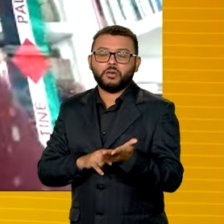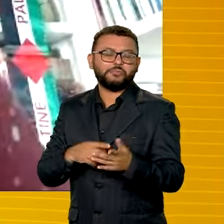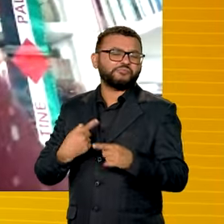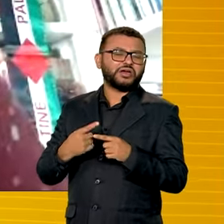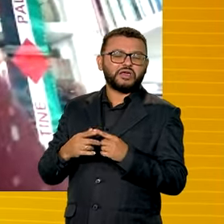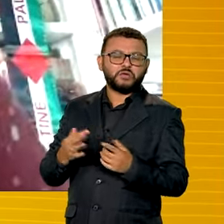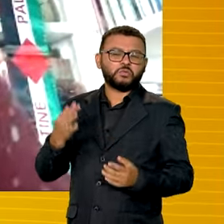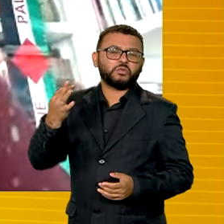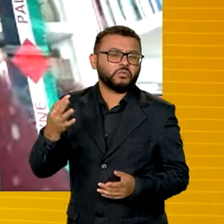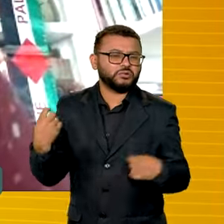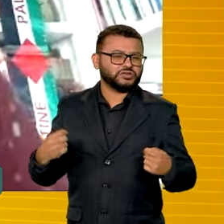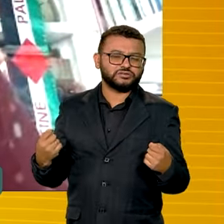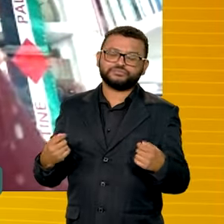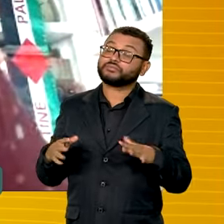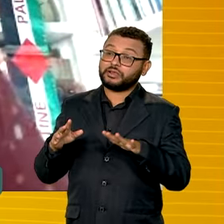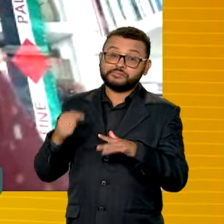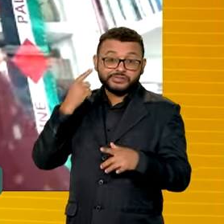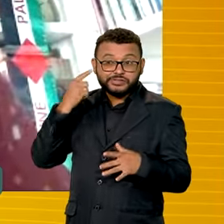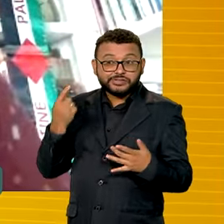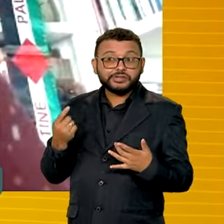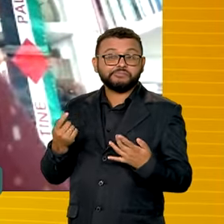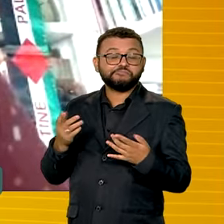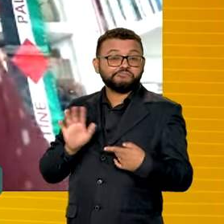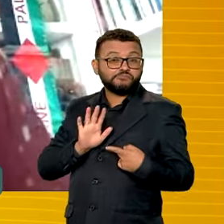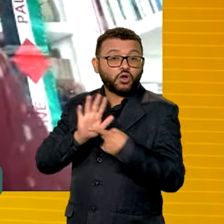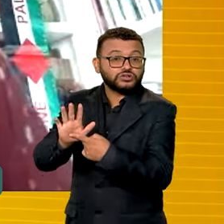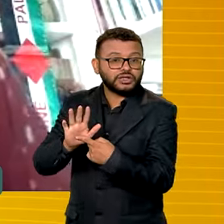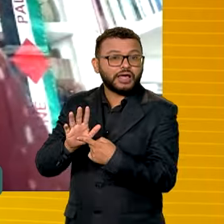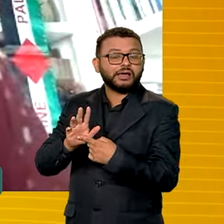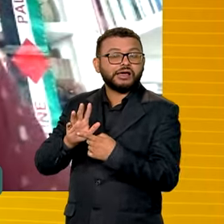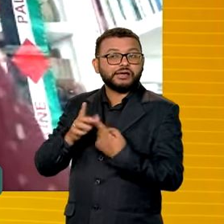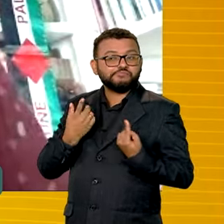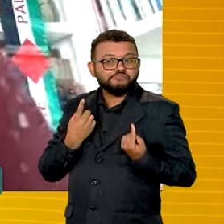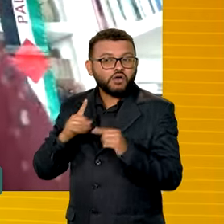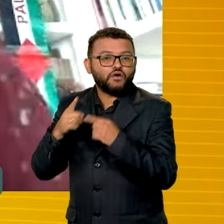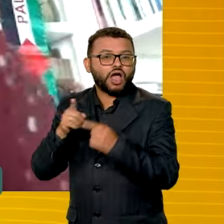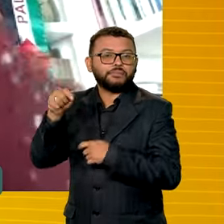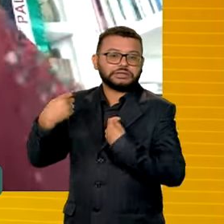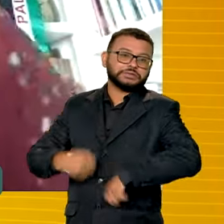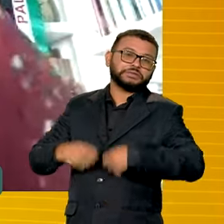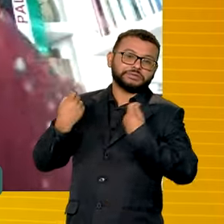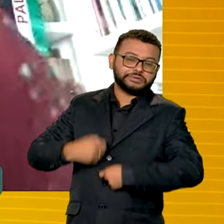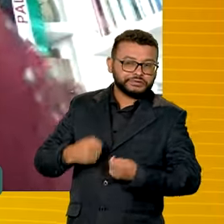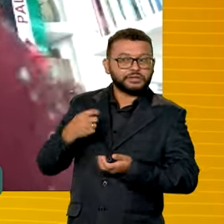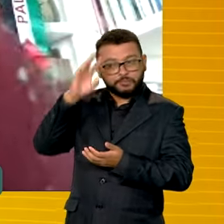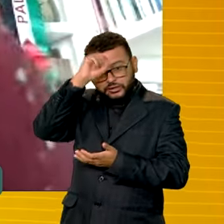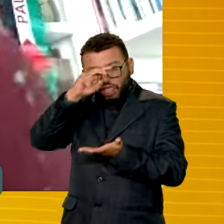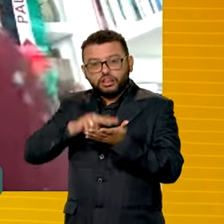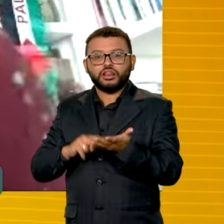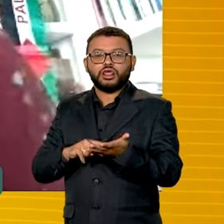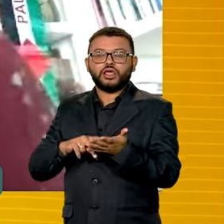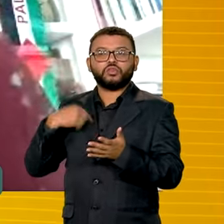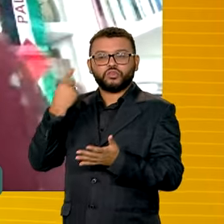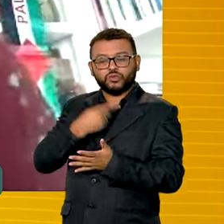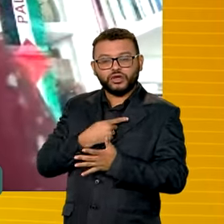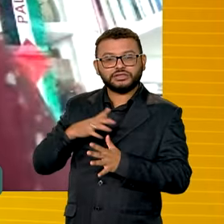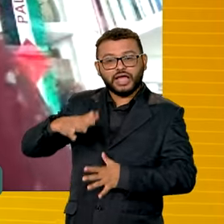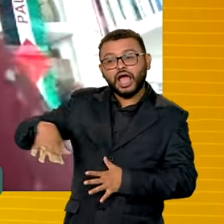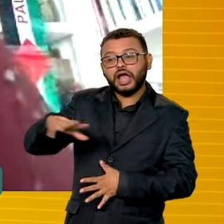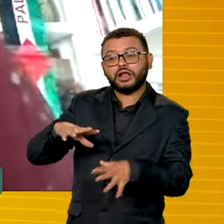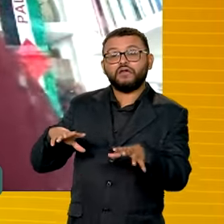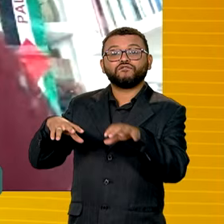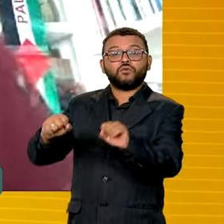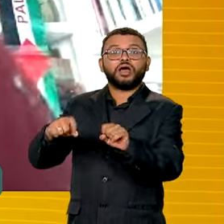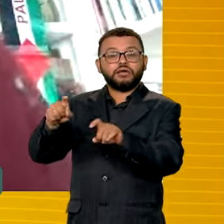que eu vou fazer isso agora? Então, passa muito por provocar necessidades. No caso nosso, das áreas de reforma agrária,